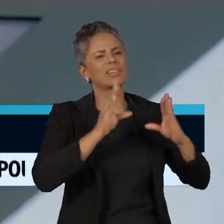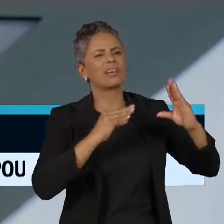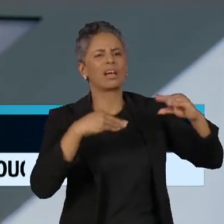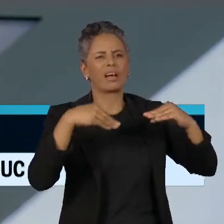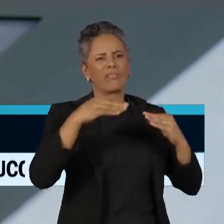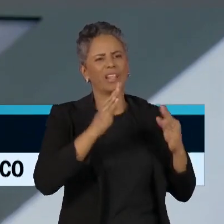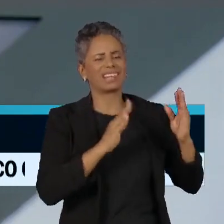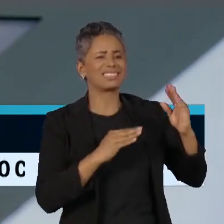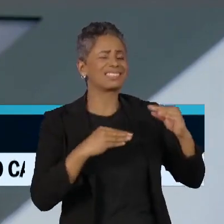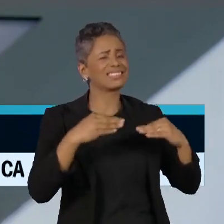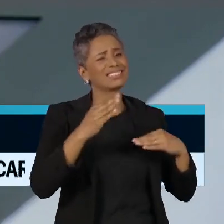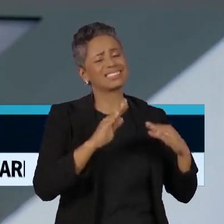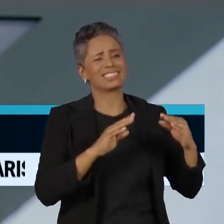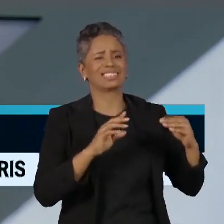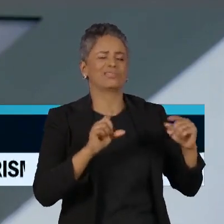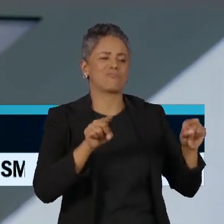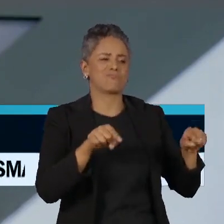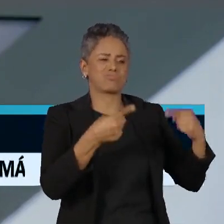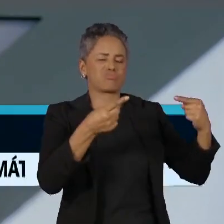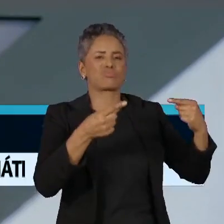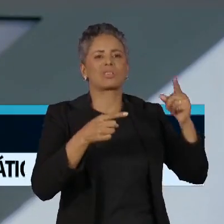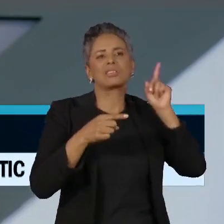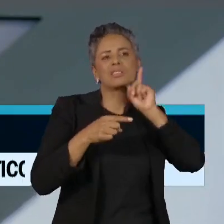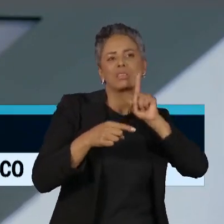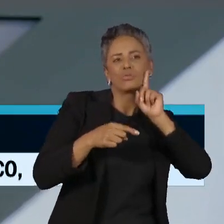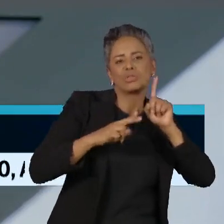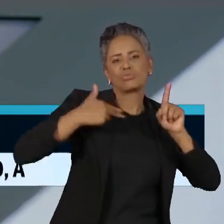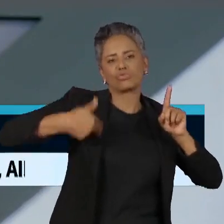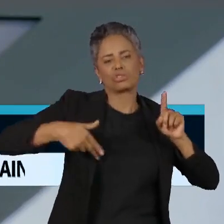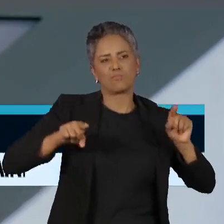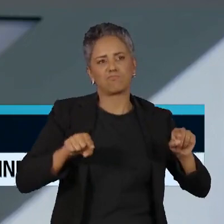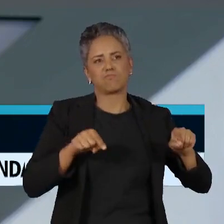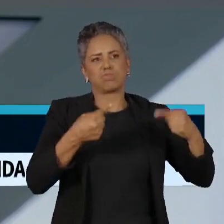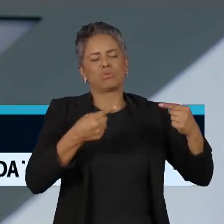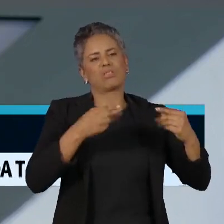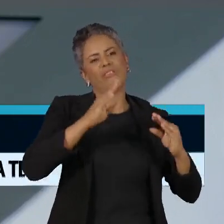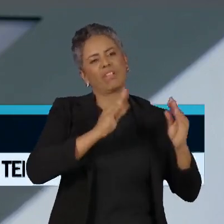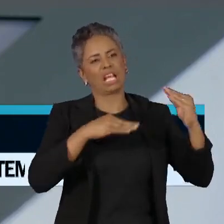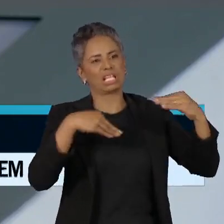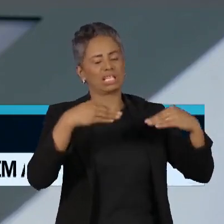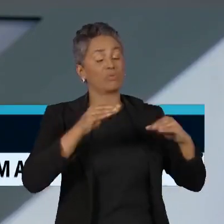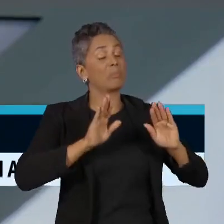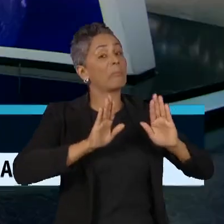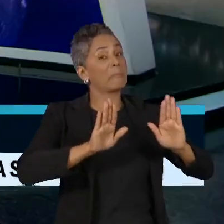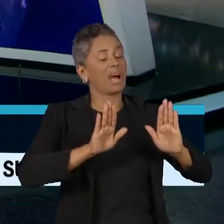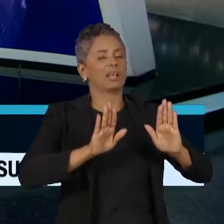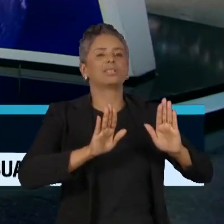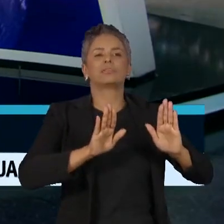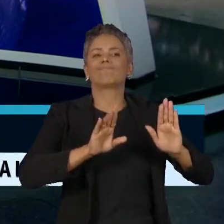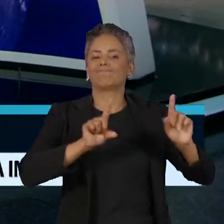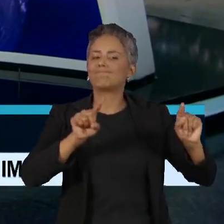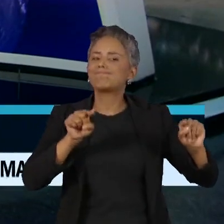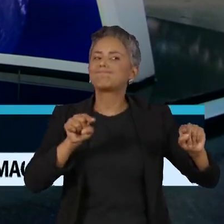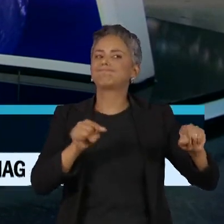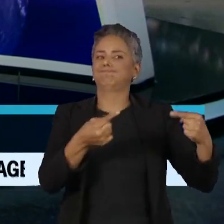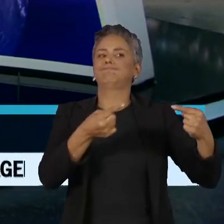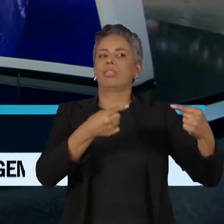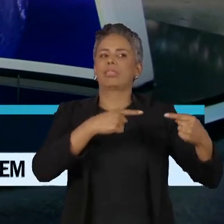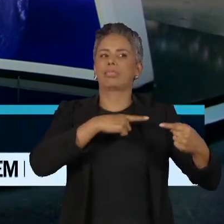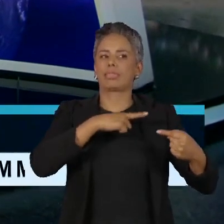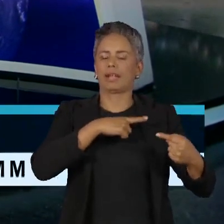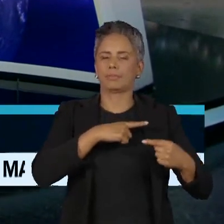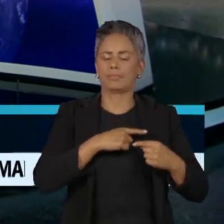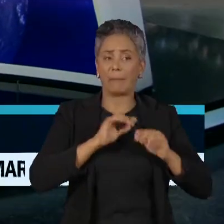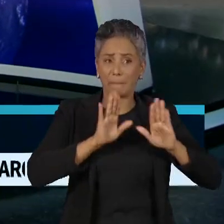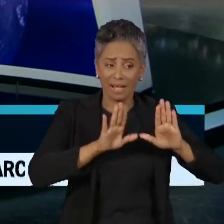principalmente entre Estados Unidos e China. Mas é um desafio, a gente precisa construir. No caso da Ásia,